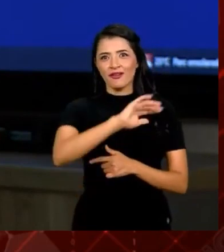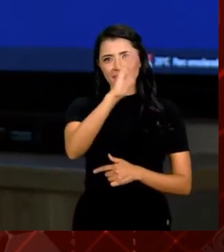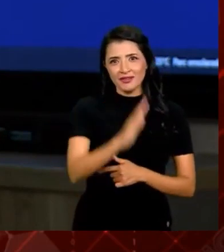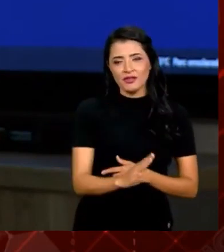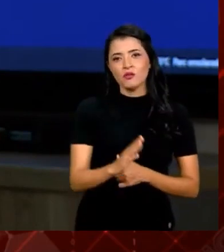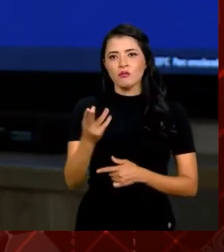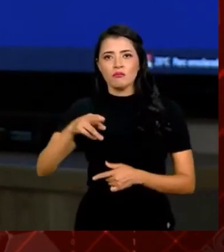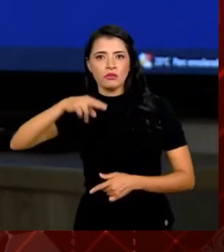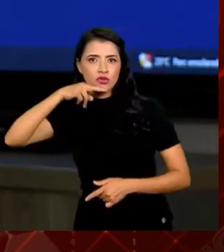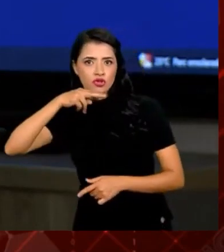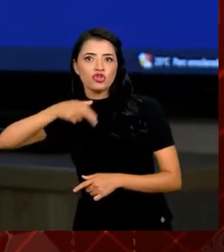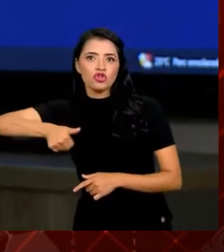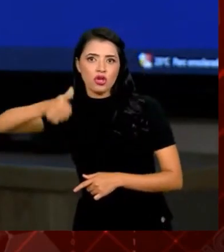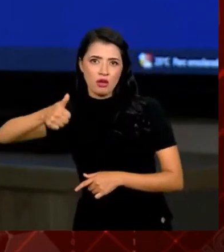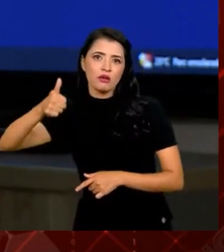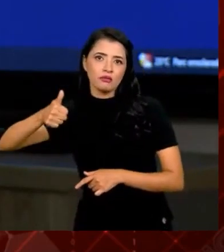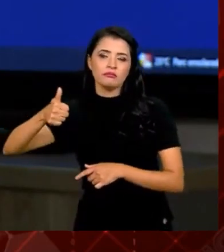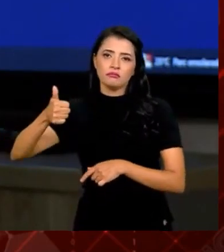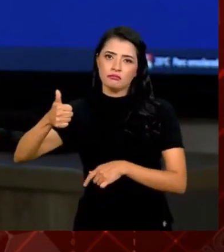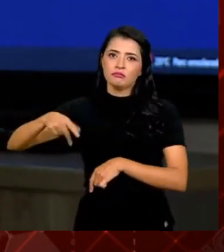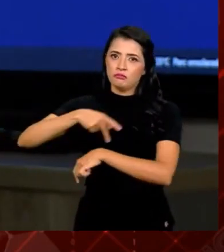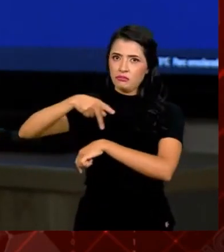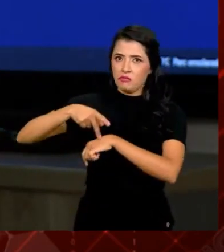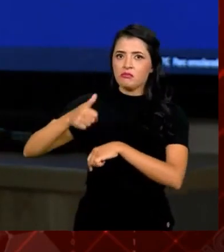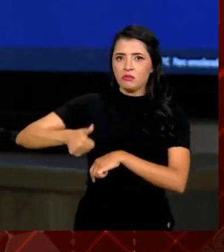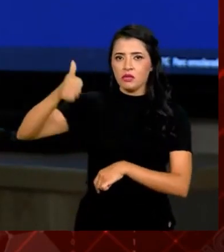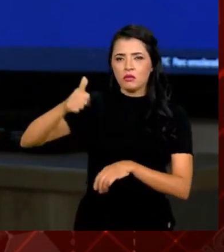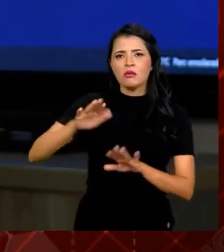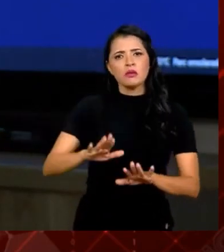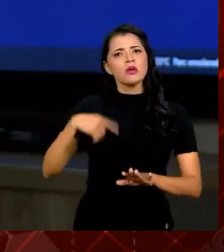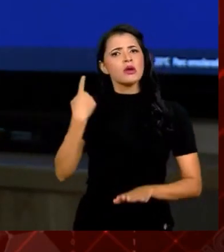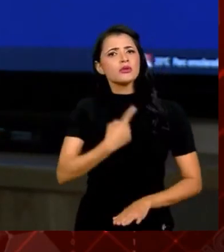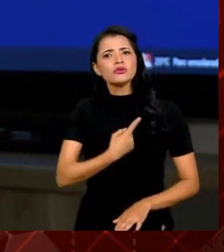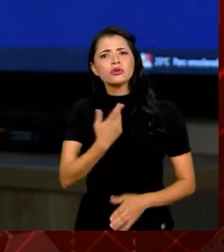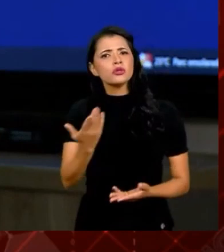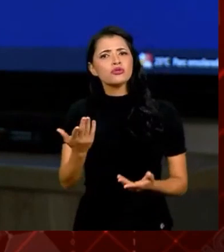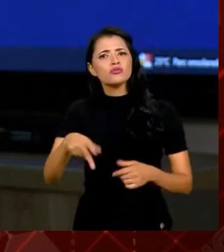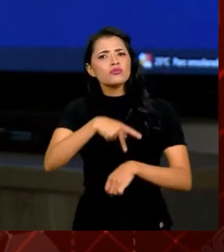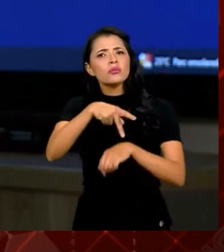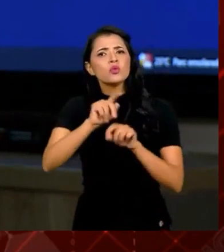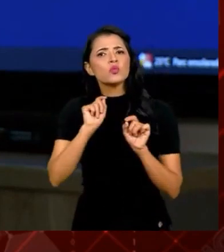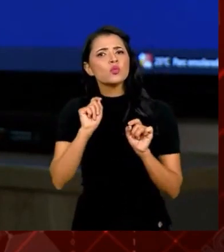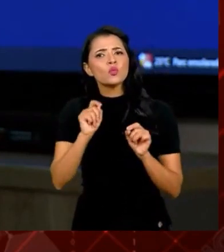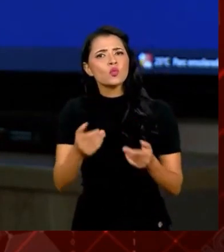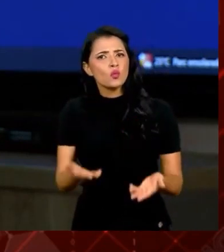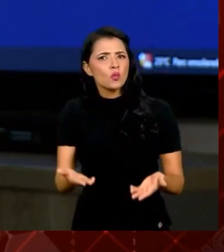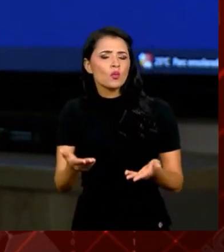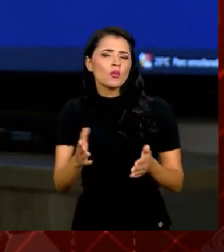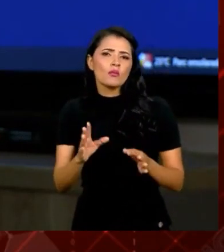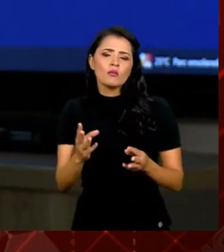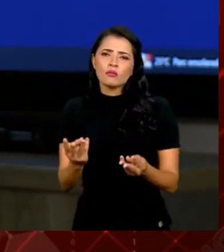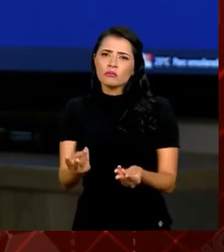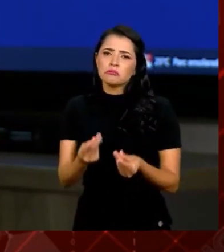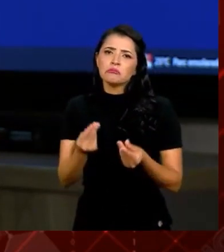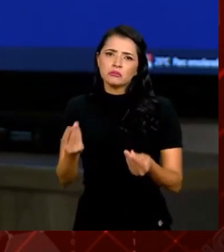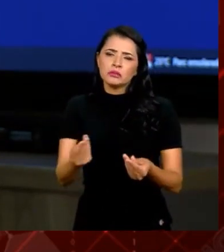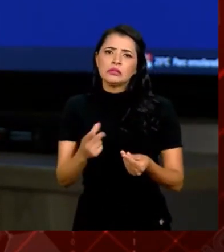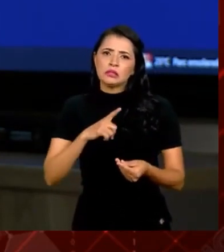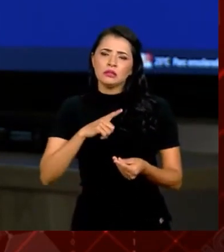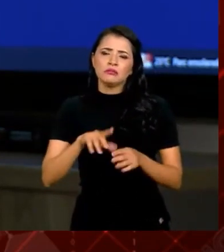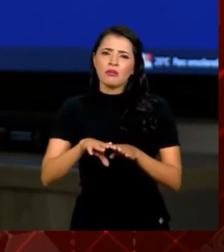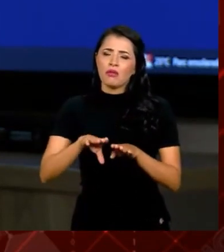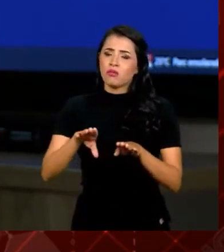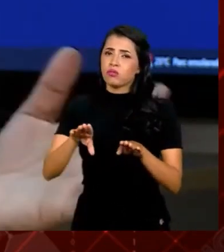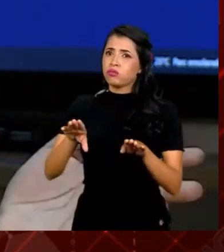Nigéria, né? Em termos absolutos. Nós somos um país que, enfim, de profundas